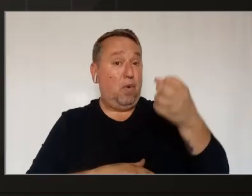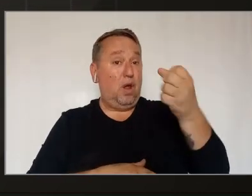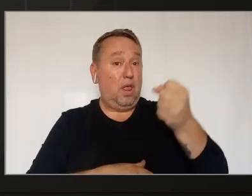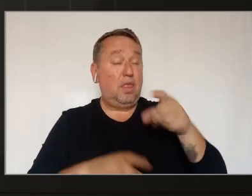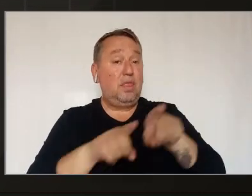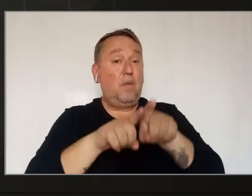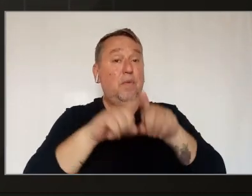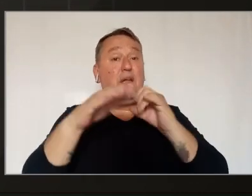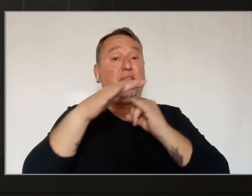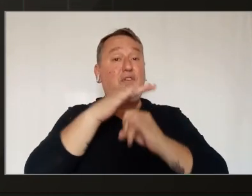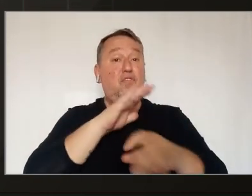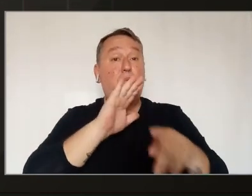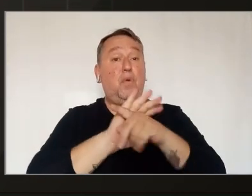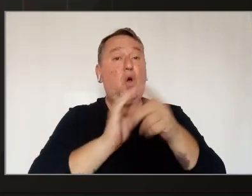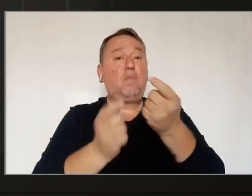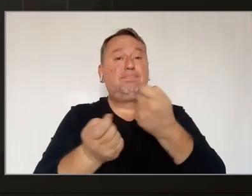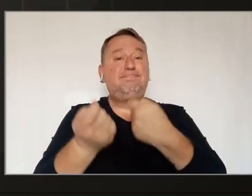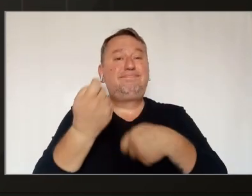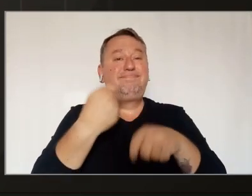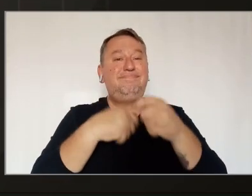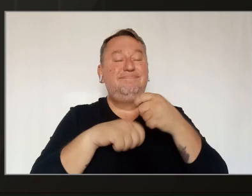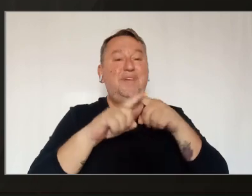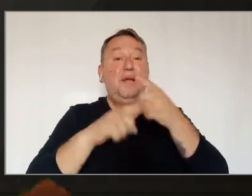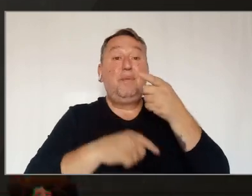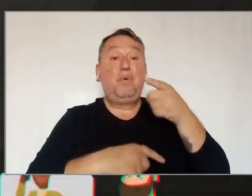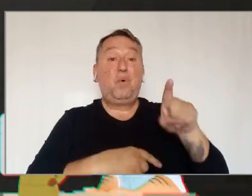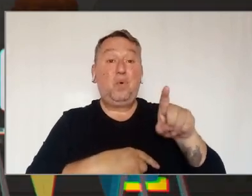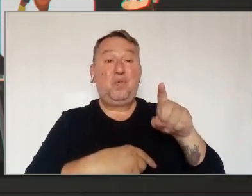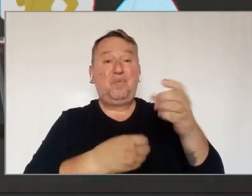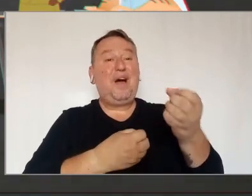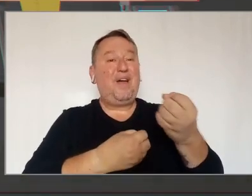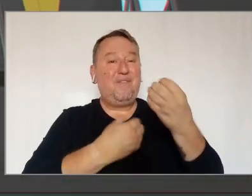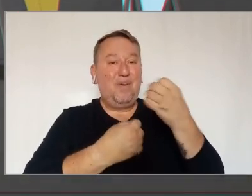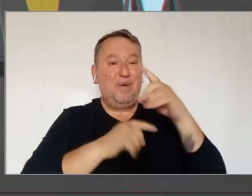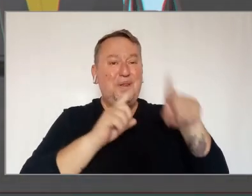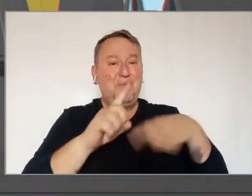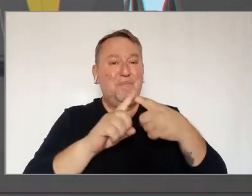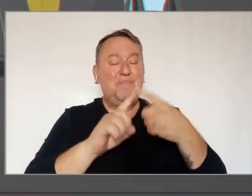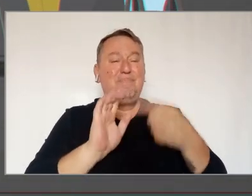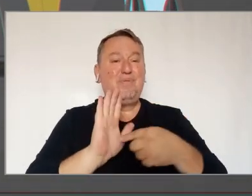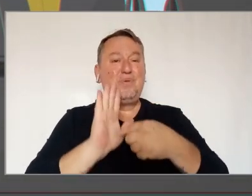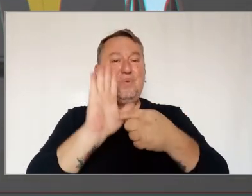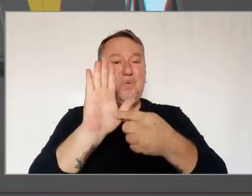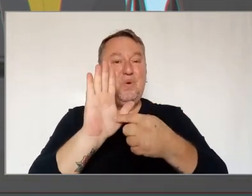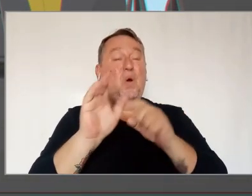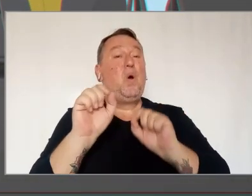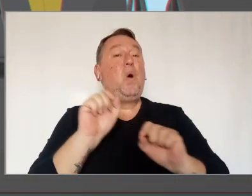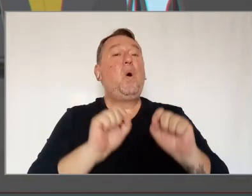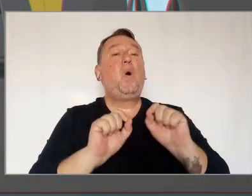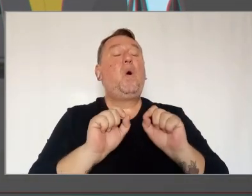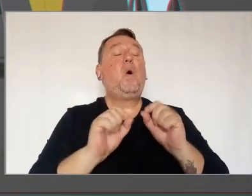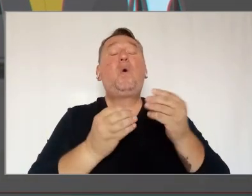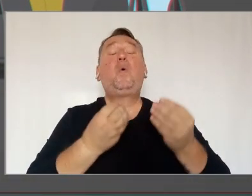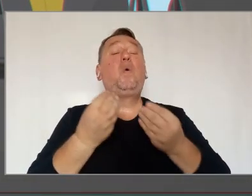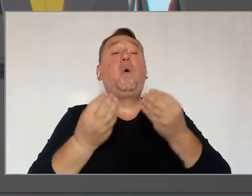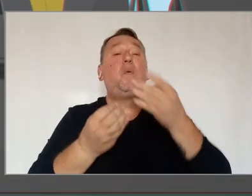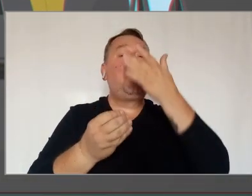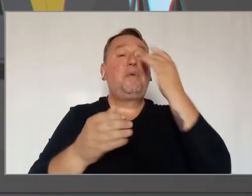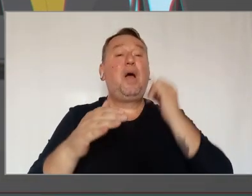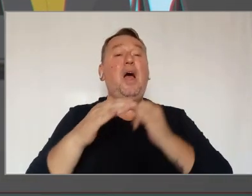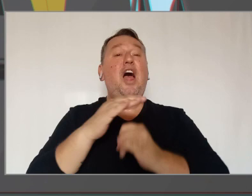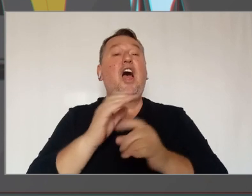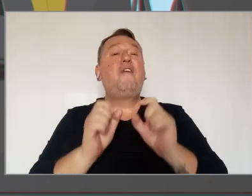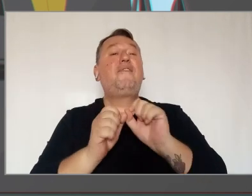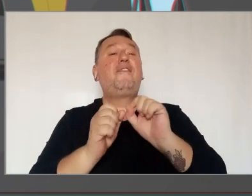investir em um negócio próprio. Por fim, um dos dados que se destacam é sobre como os investidores fazem suas